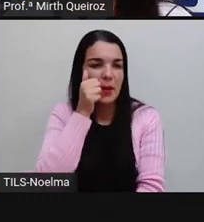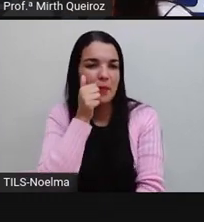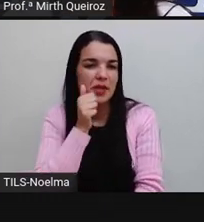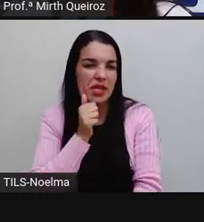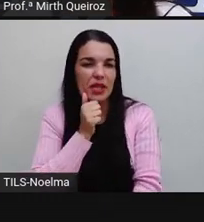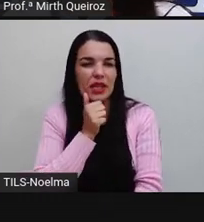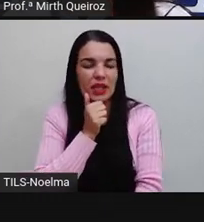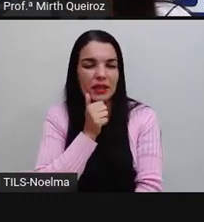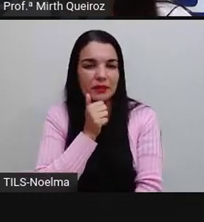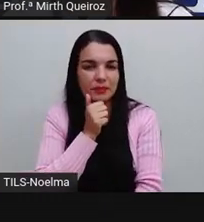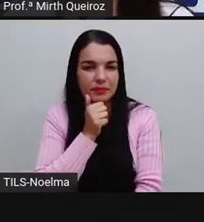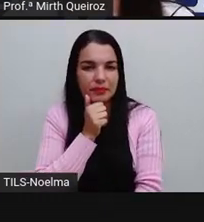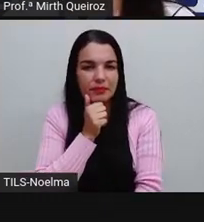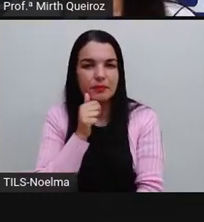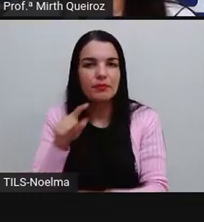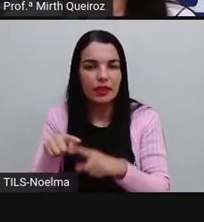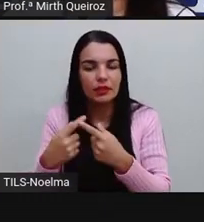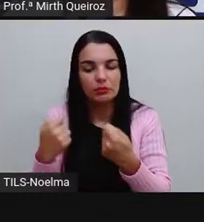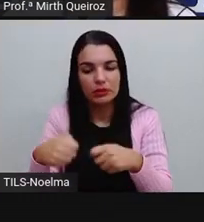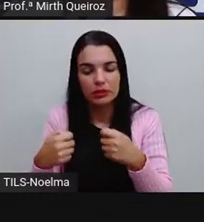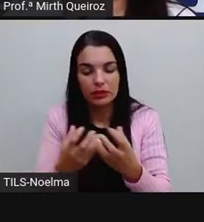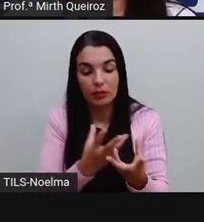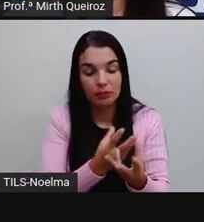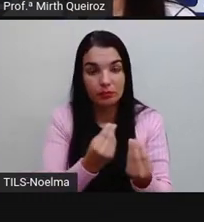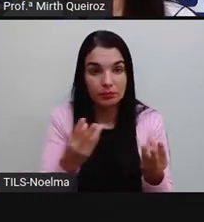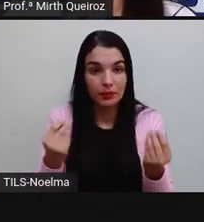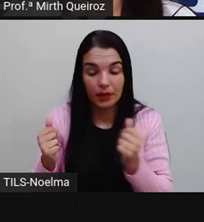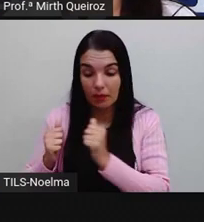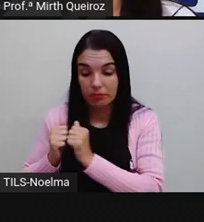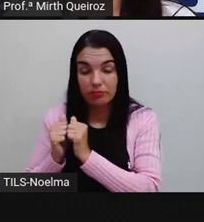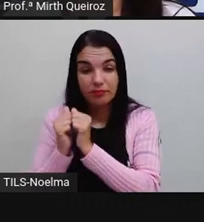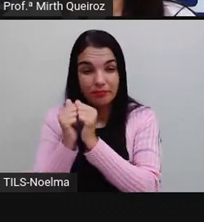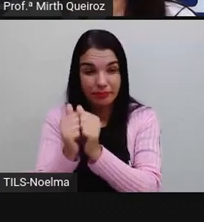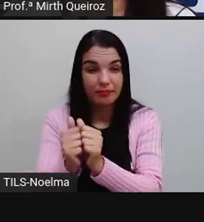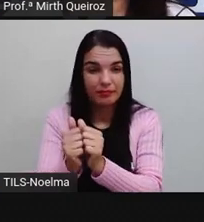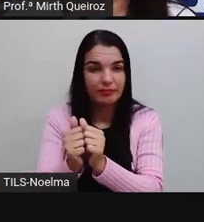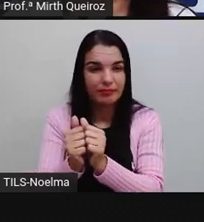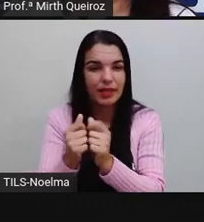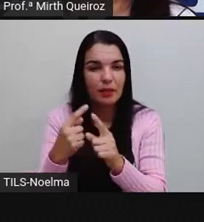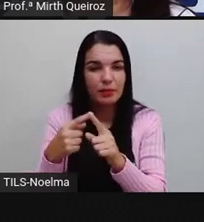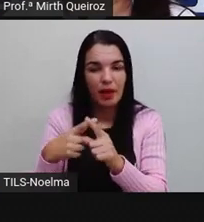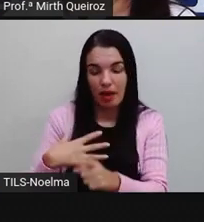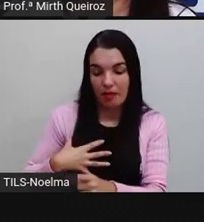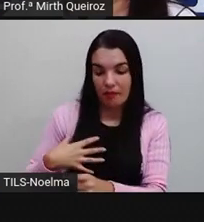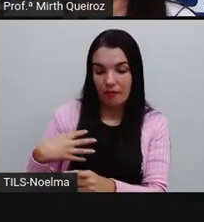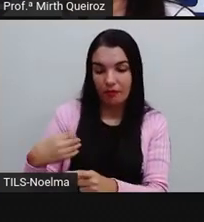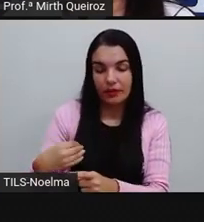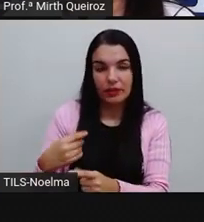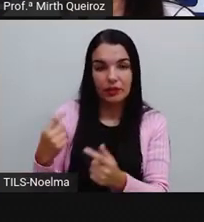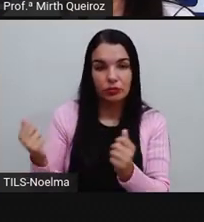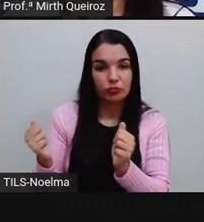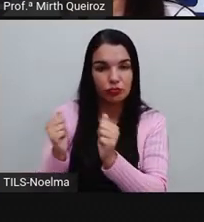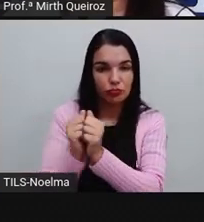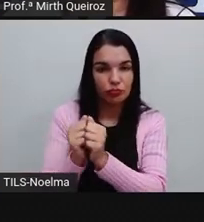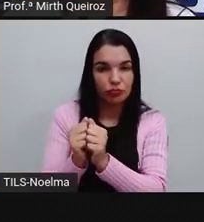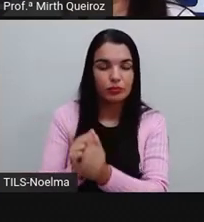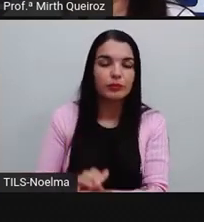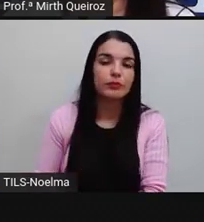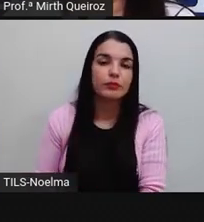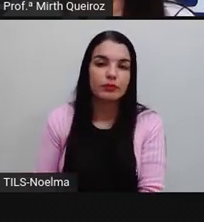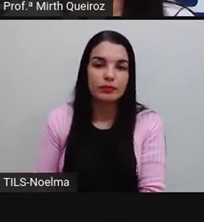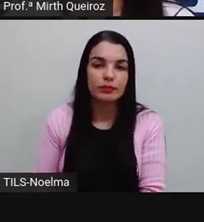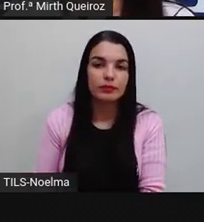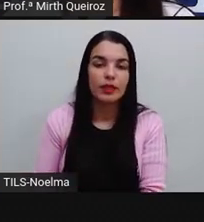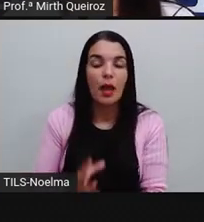Filhas juntas. Juntas no feminino, porque filhas está no feminino. No